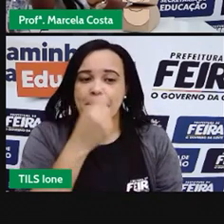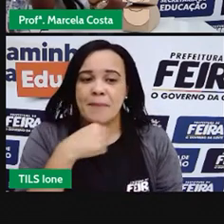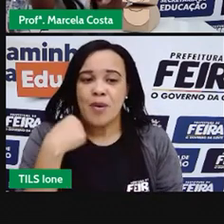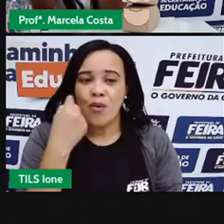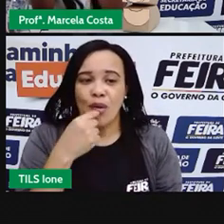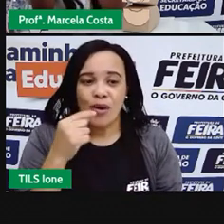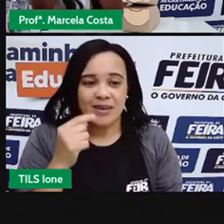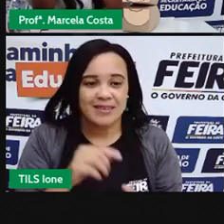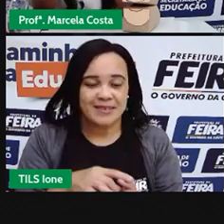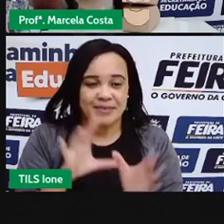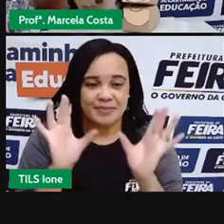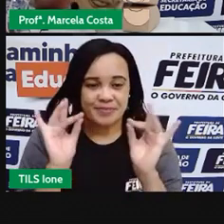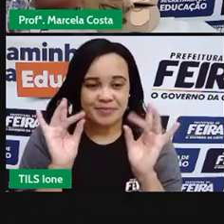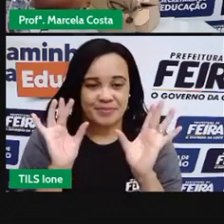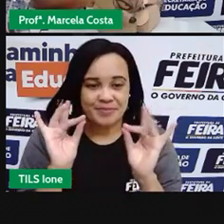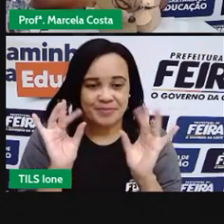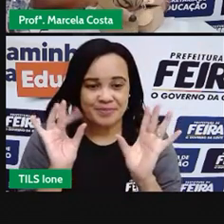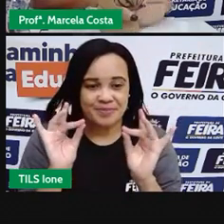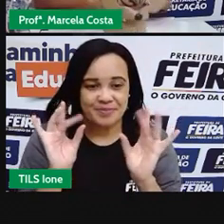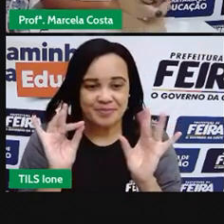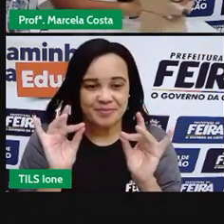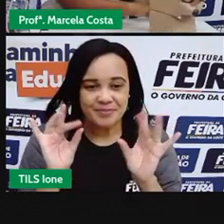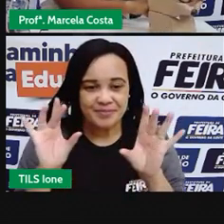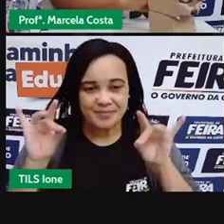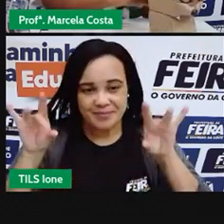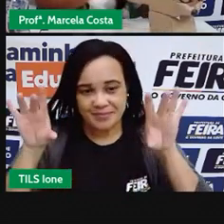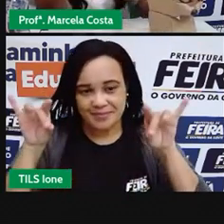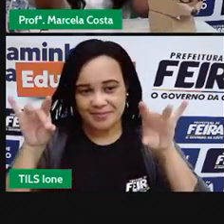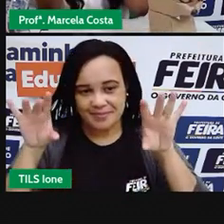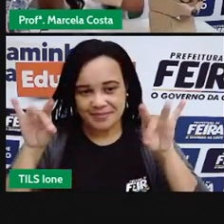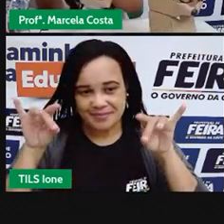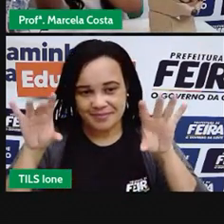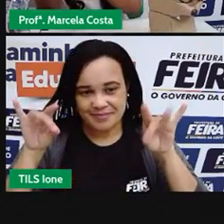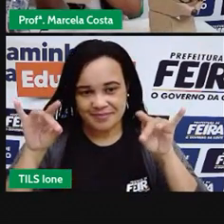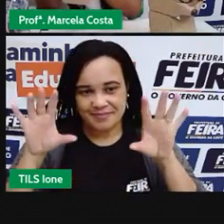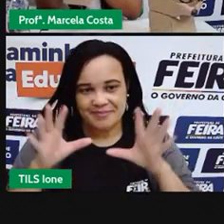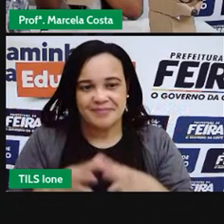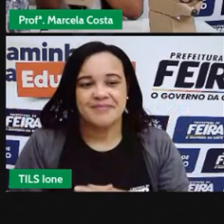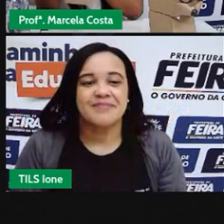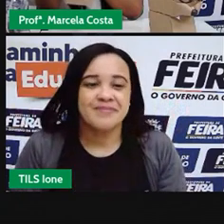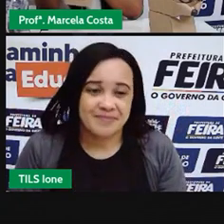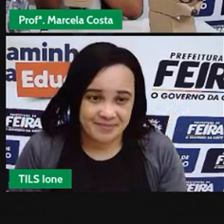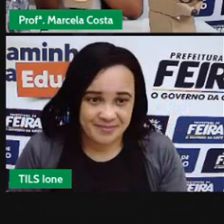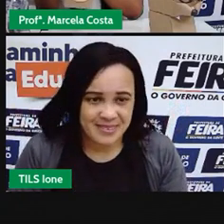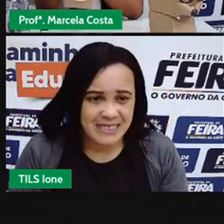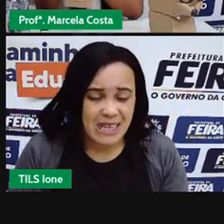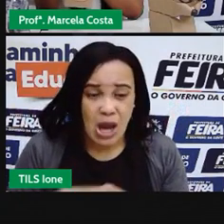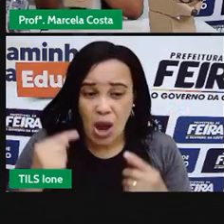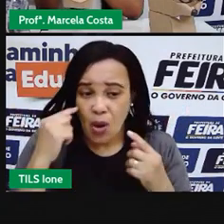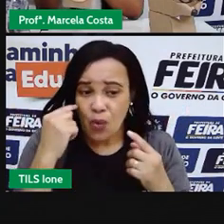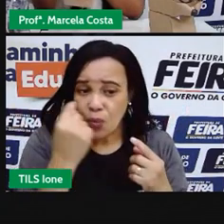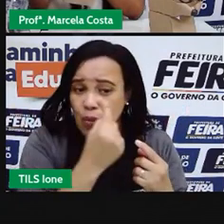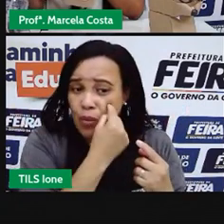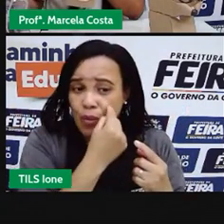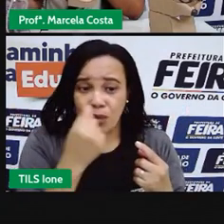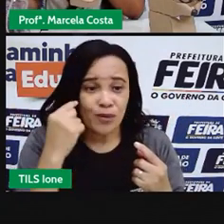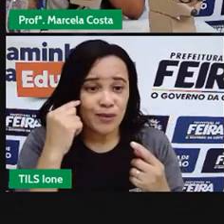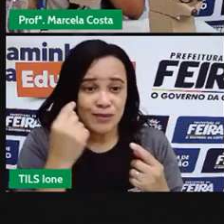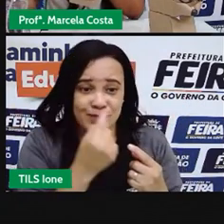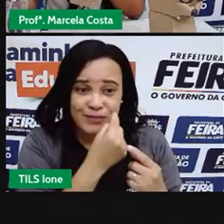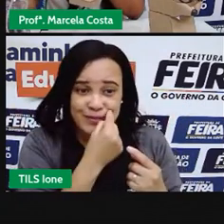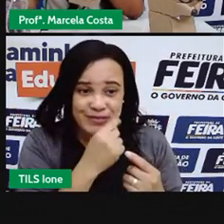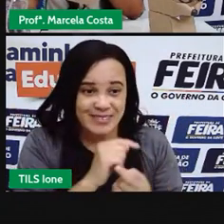Tá vendo? Tá vendo? Olha o desenho dos olhos do